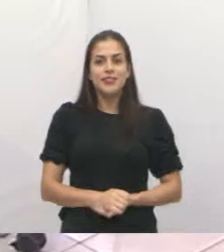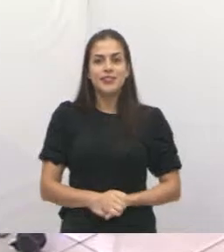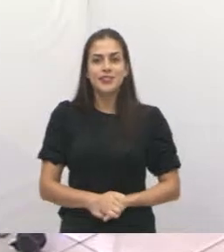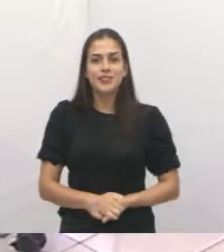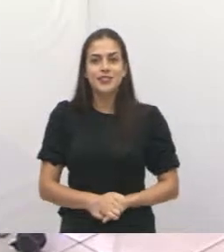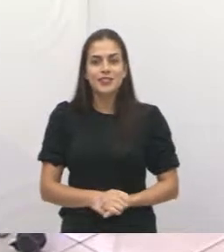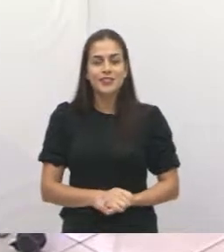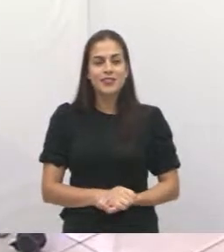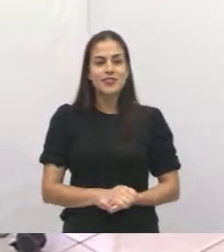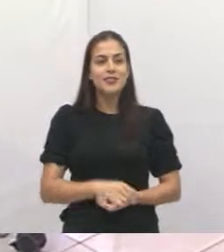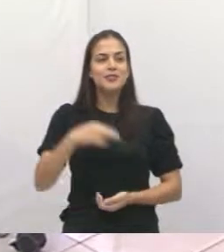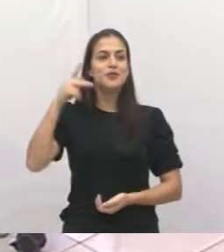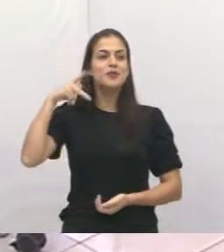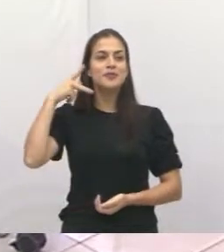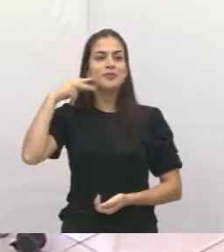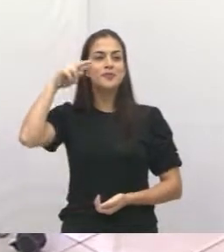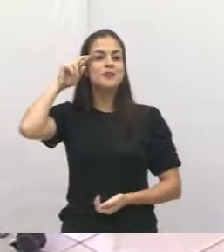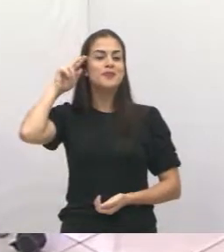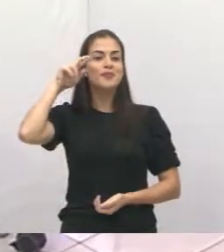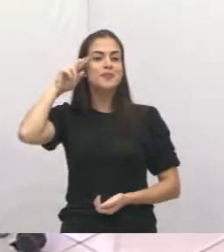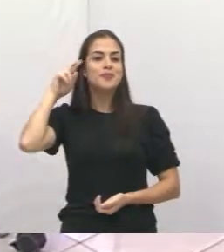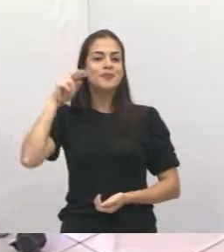Vereador Roninha, podemos.